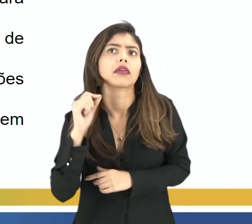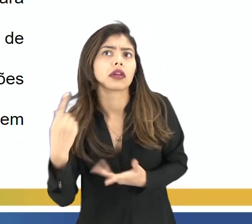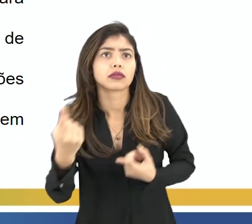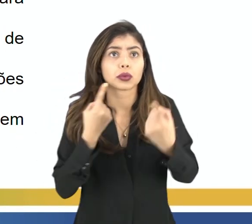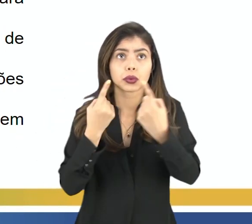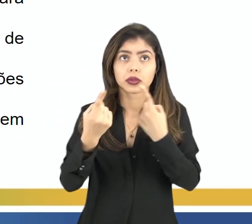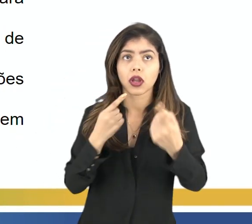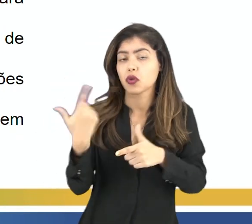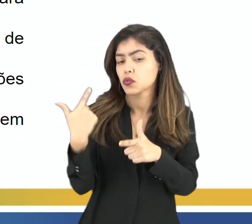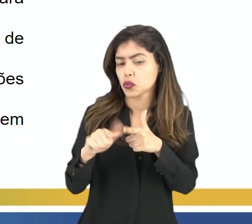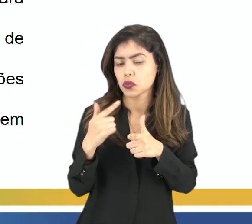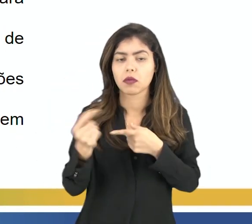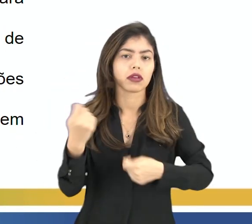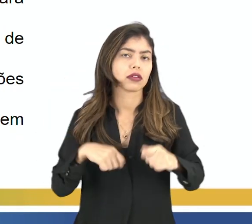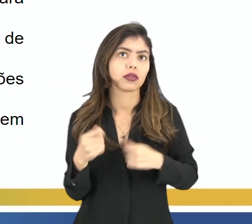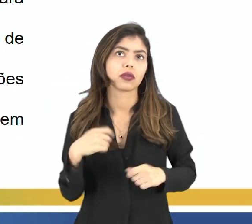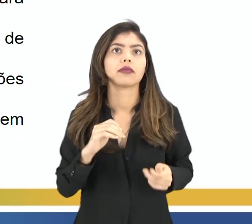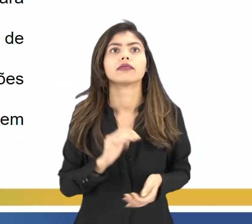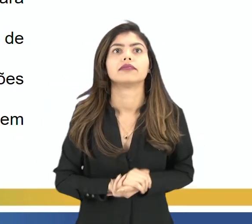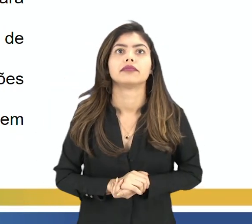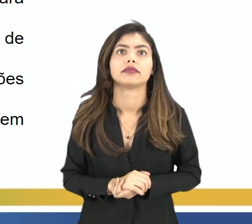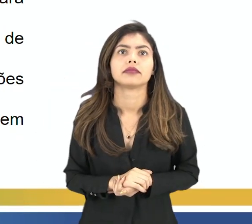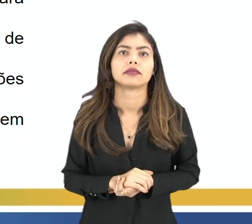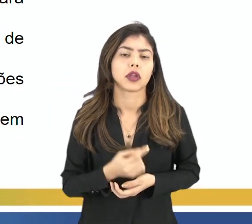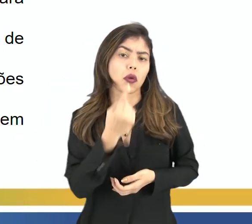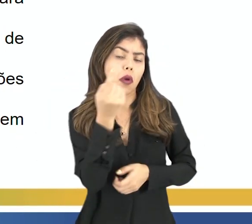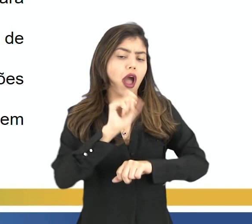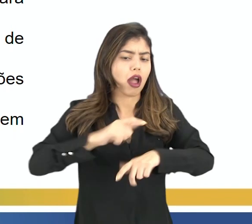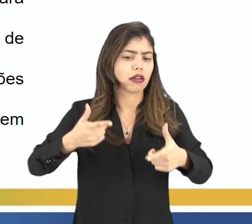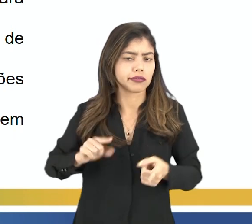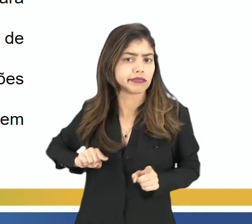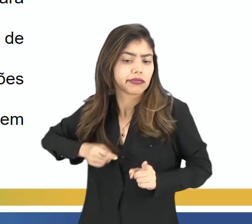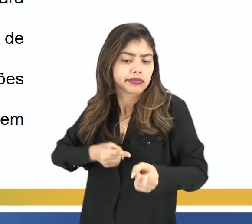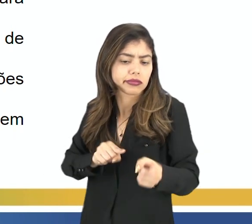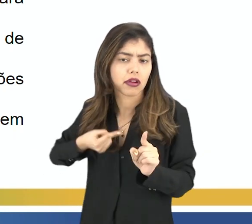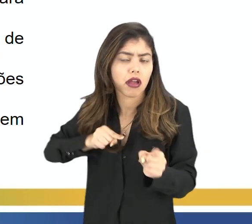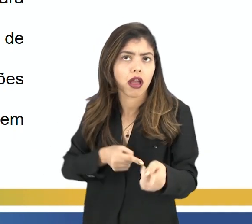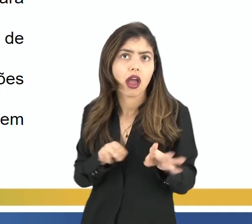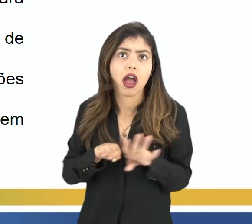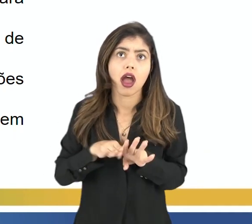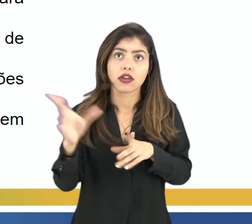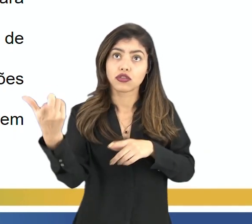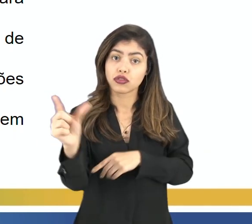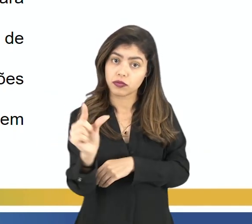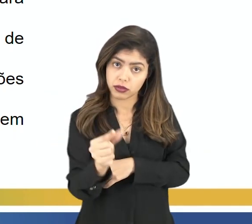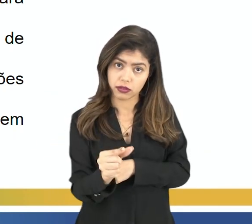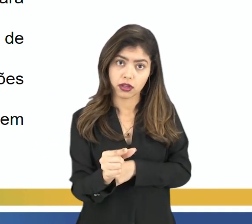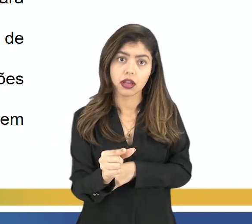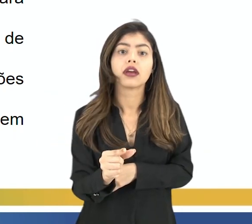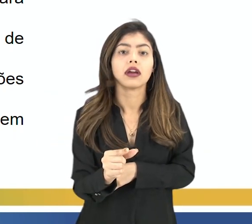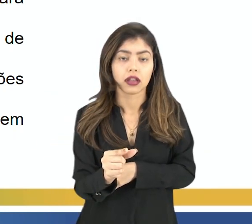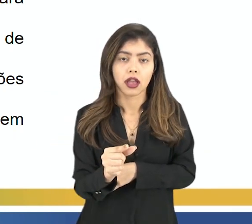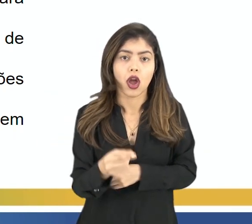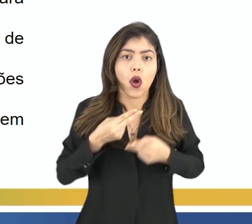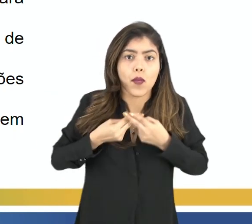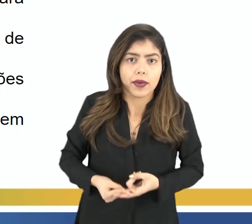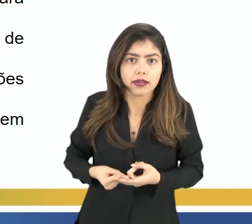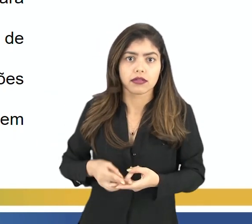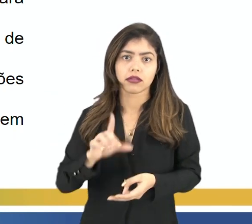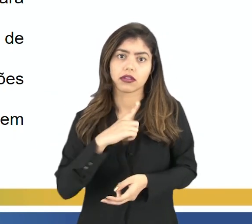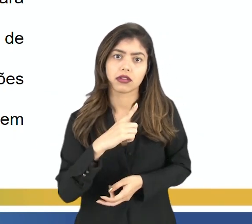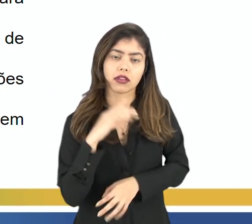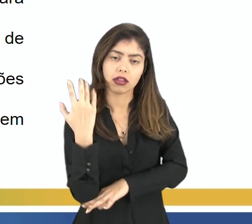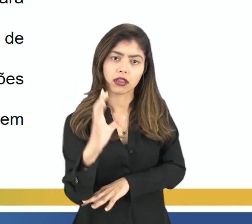discutem os problemas econômicos. Um dos grandes desafios para diminuir o peso da crise